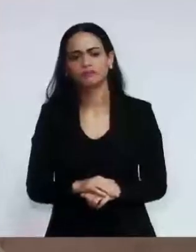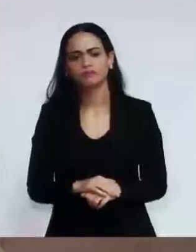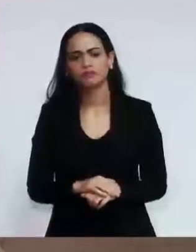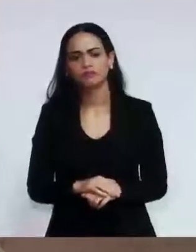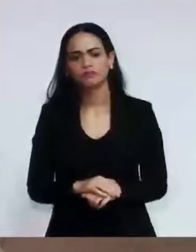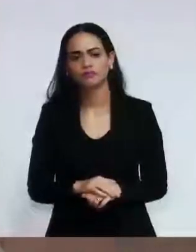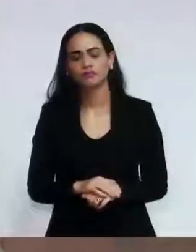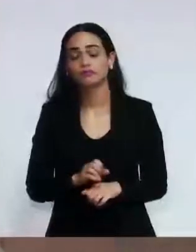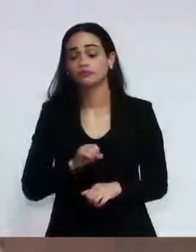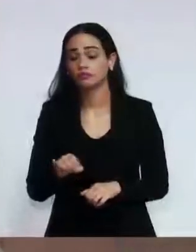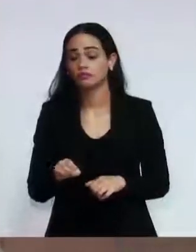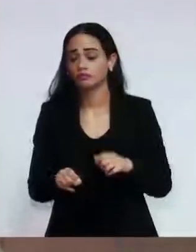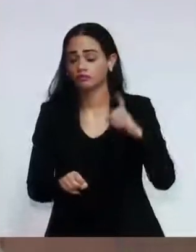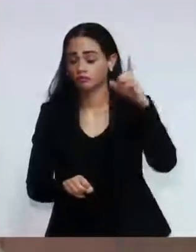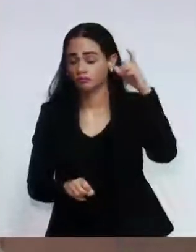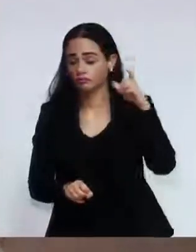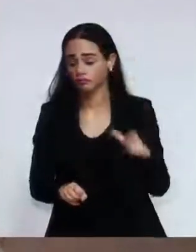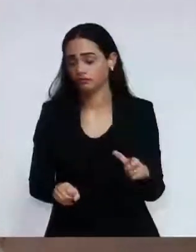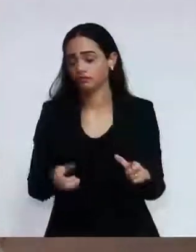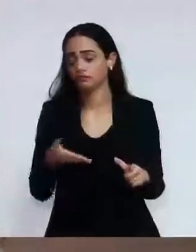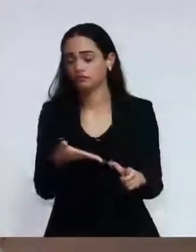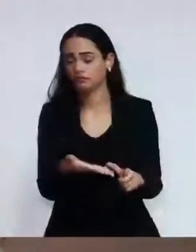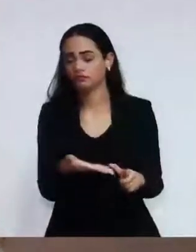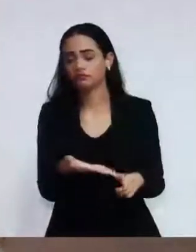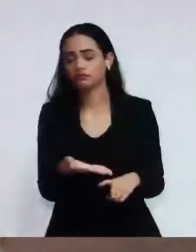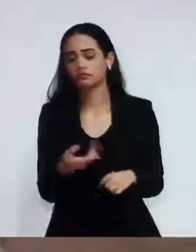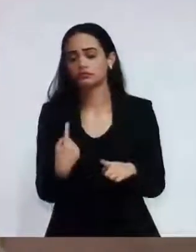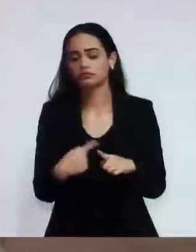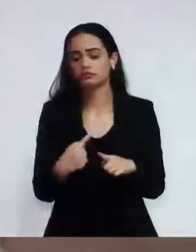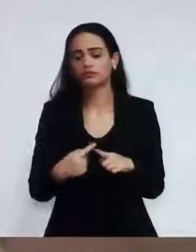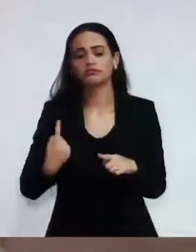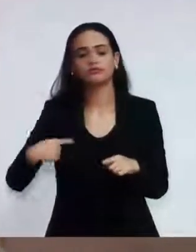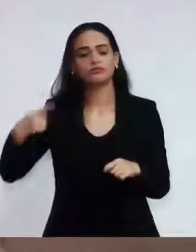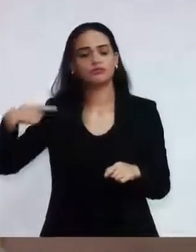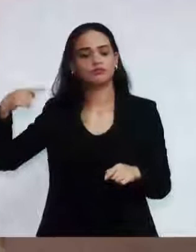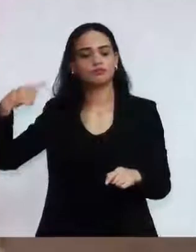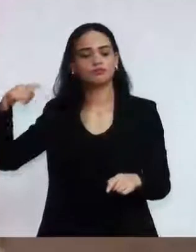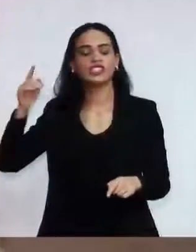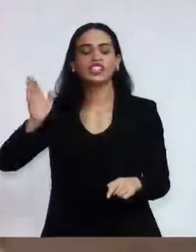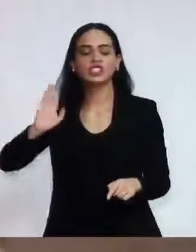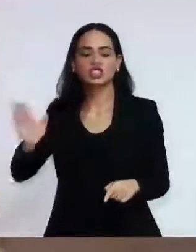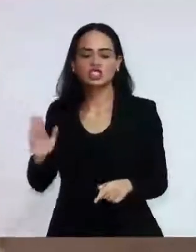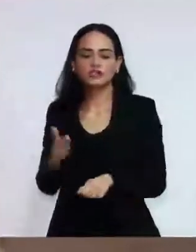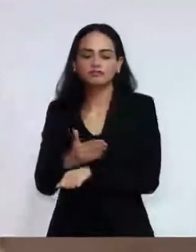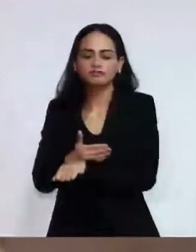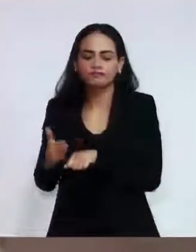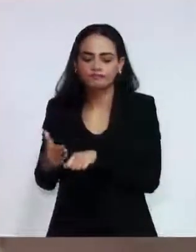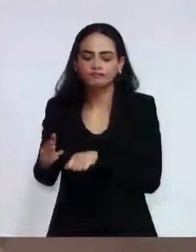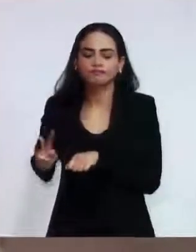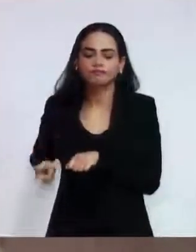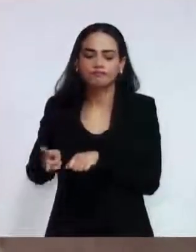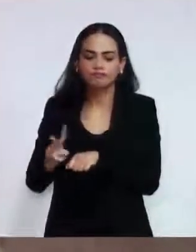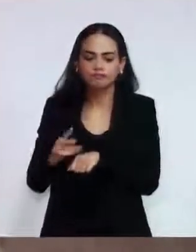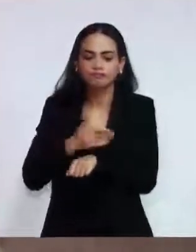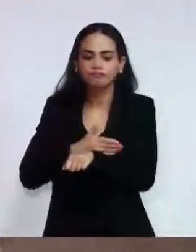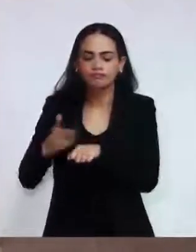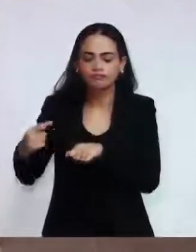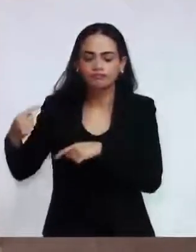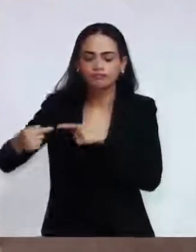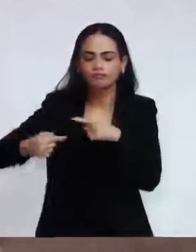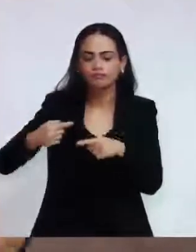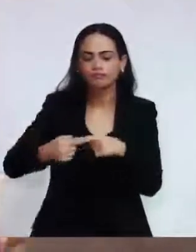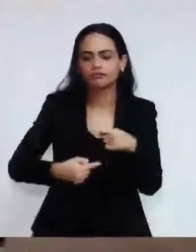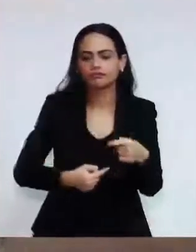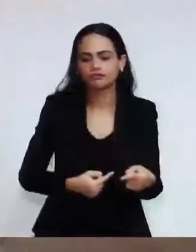isso é decorrente de erros passados. É decorrente de comandantes passados.